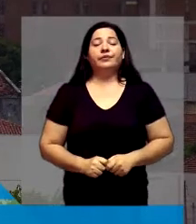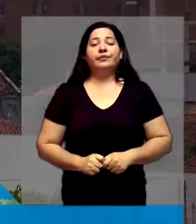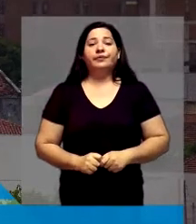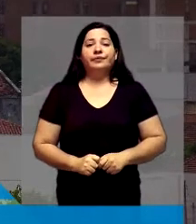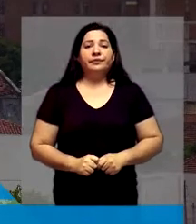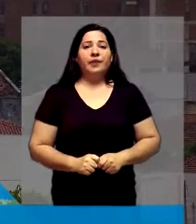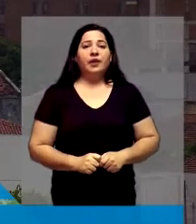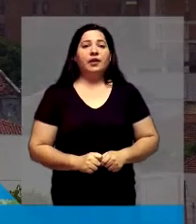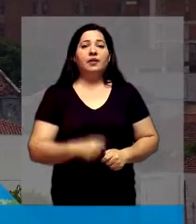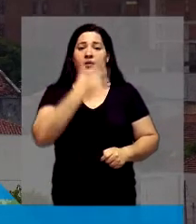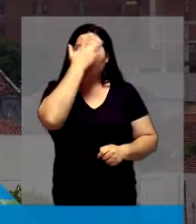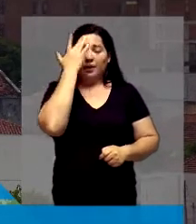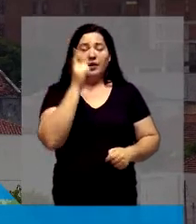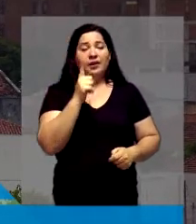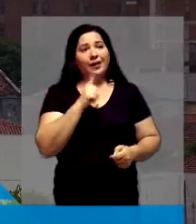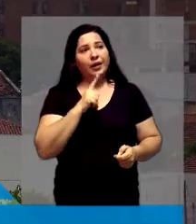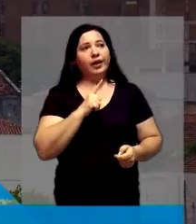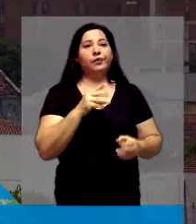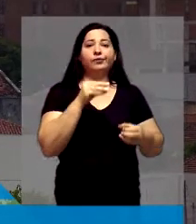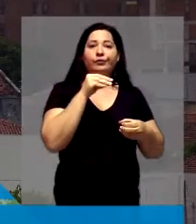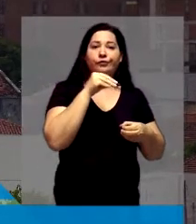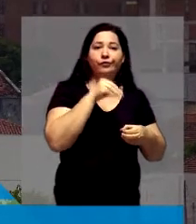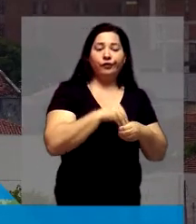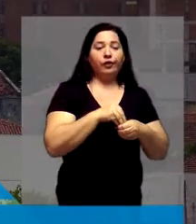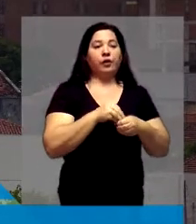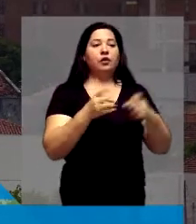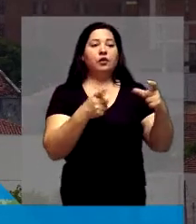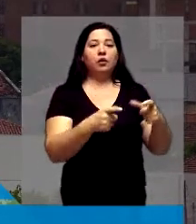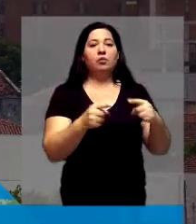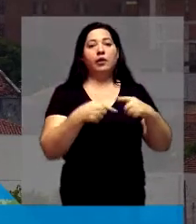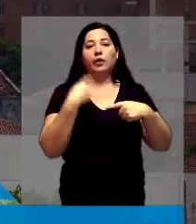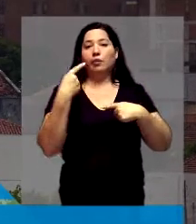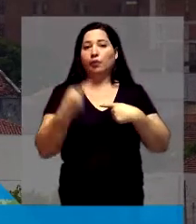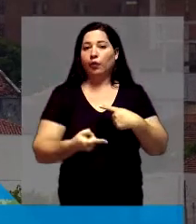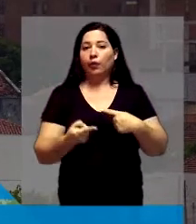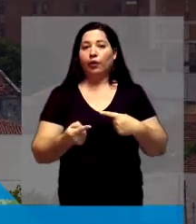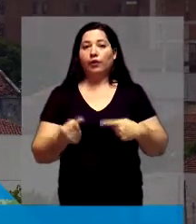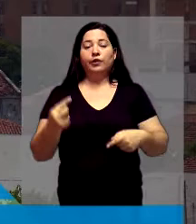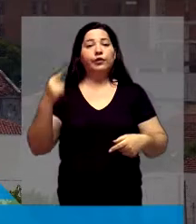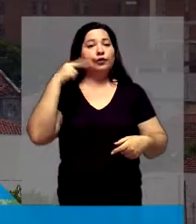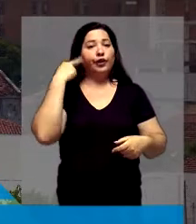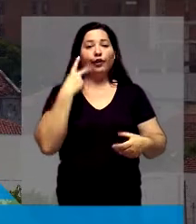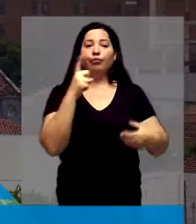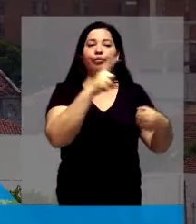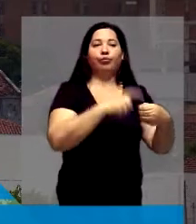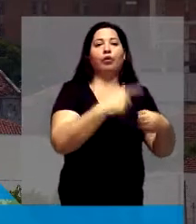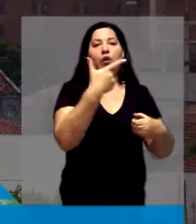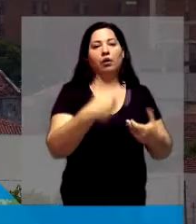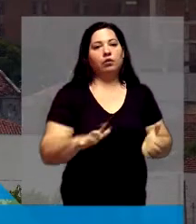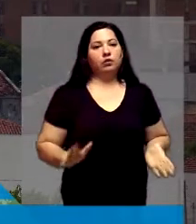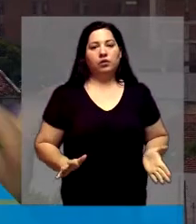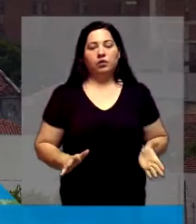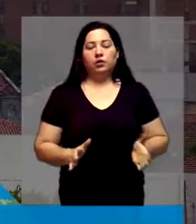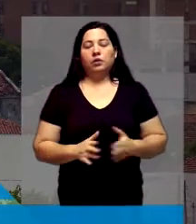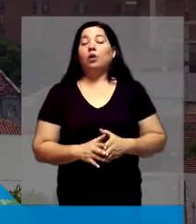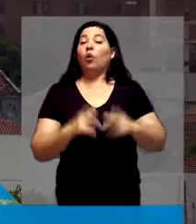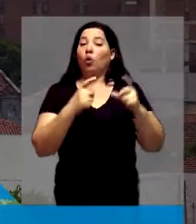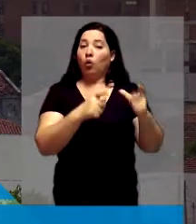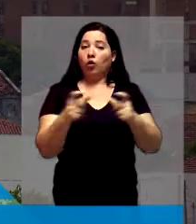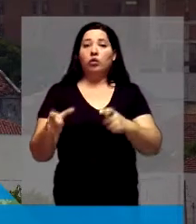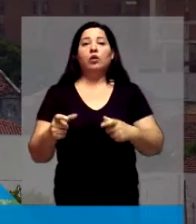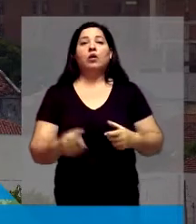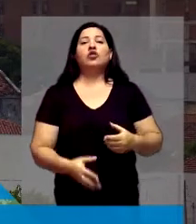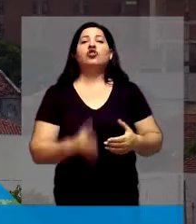tem o voto daquela região, só que depois não retorna mais lá. E eu não quero ser assim. Eu quero fazer aonde eu passei, inclusive, eu já vim